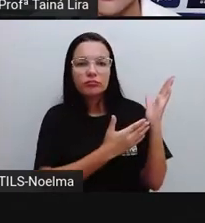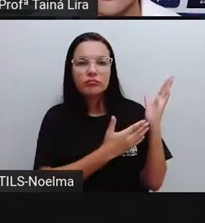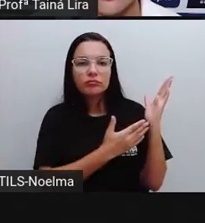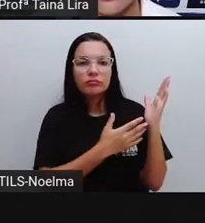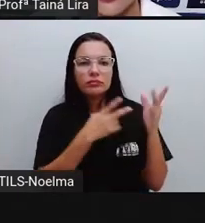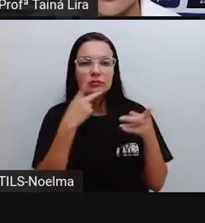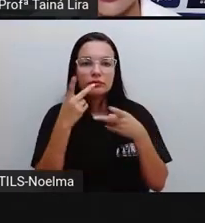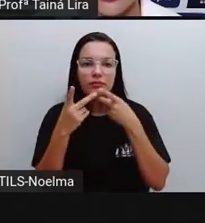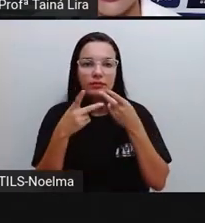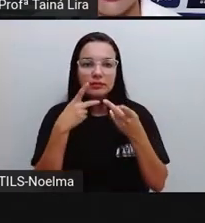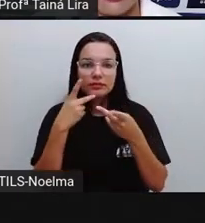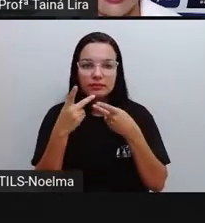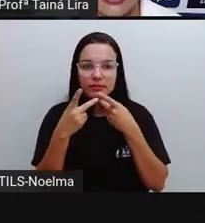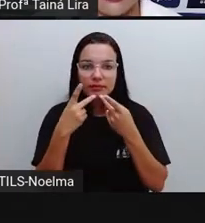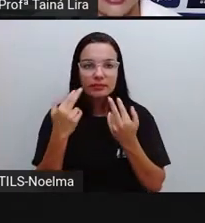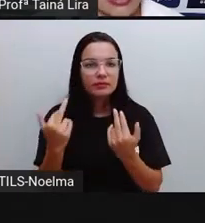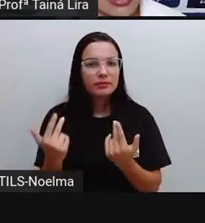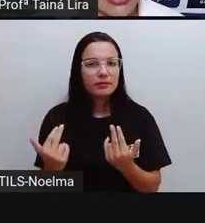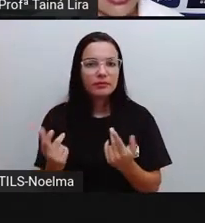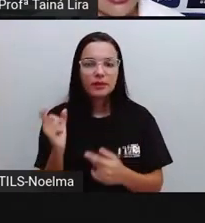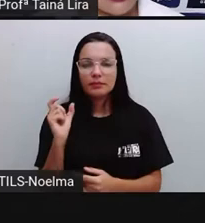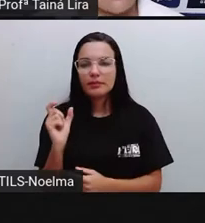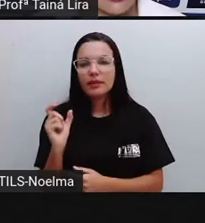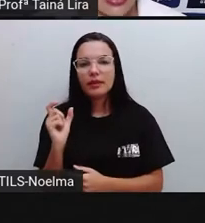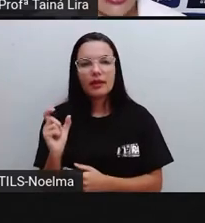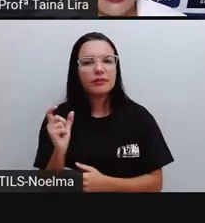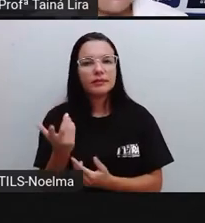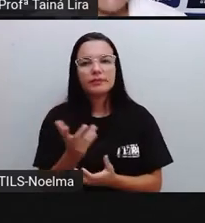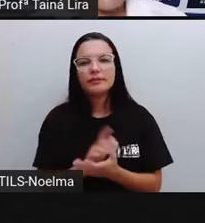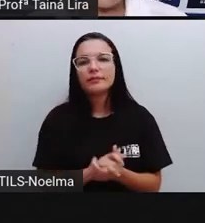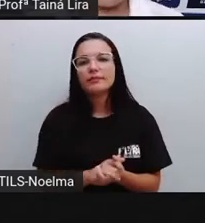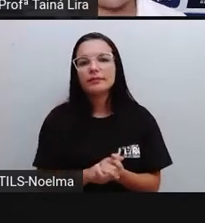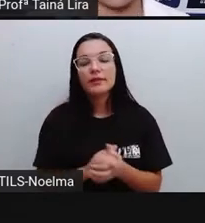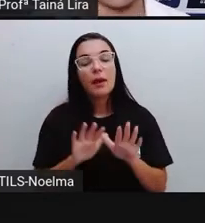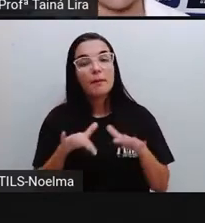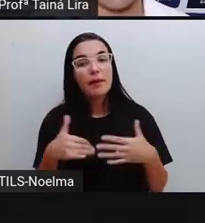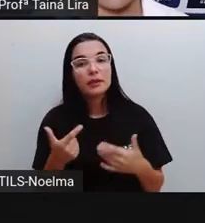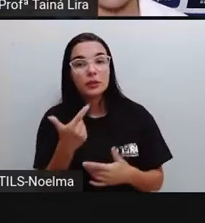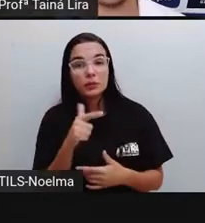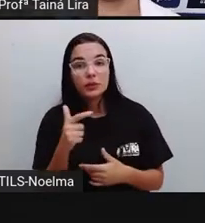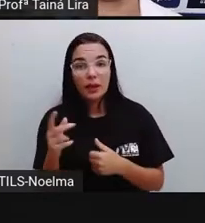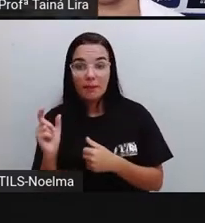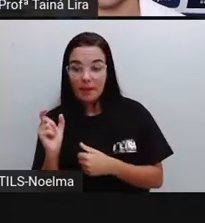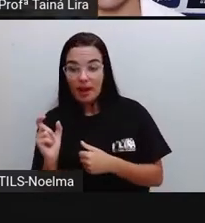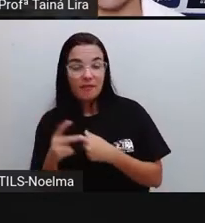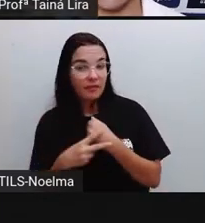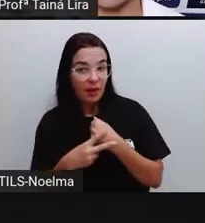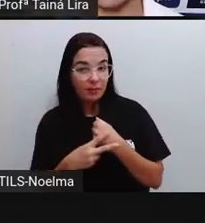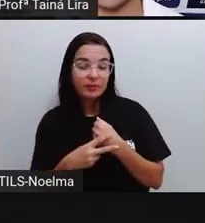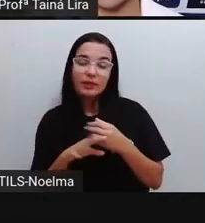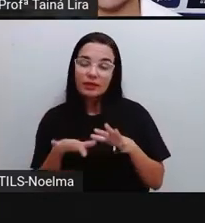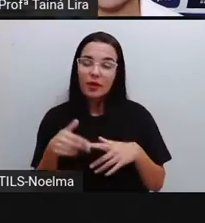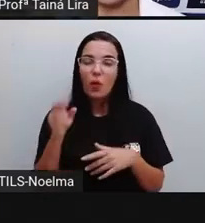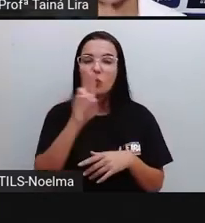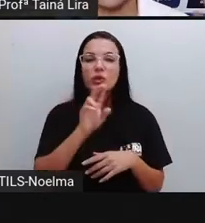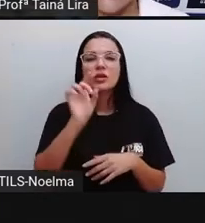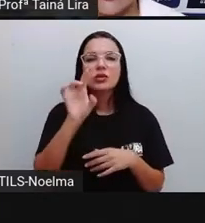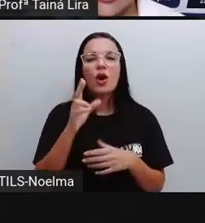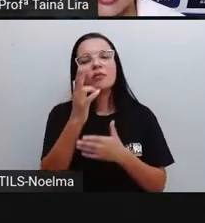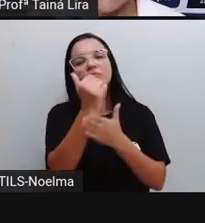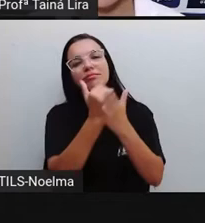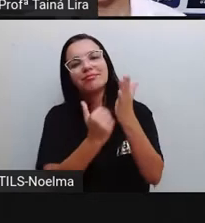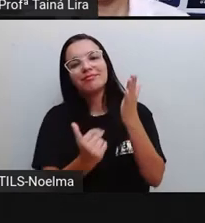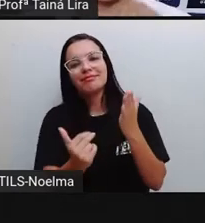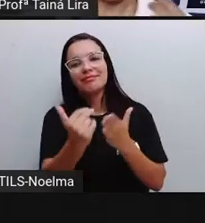coisa dessas palavras aqui, tá? Só que ao invés de usar palavras, eu utilizei somente o